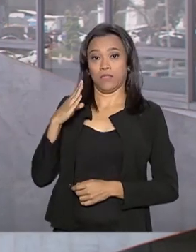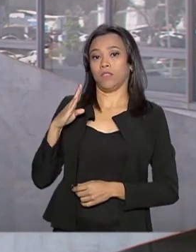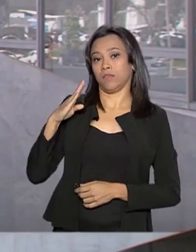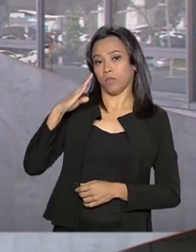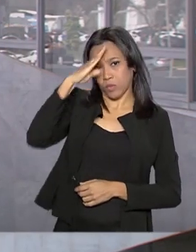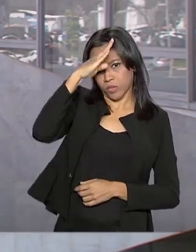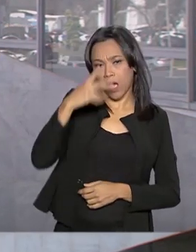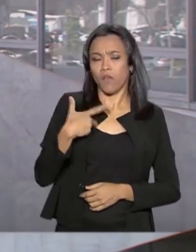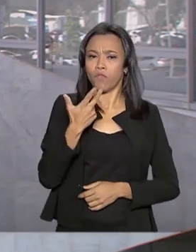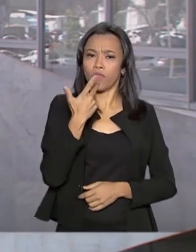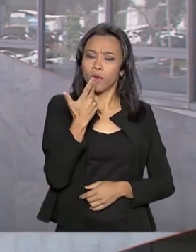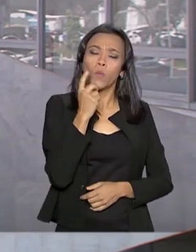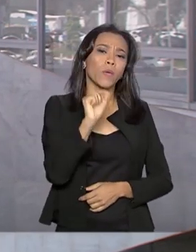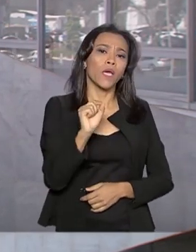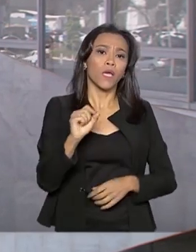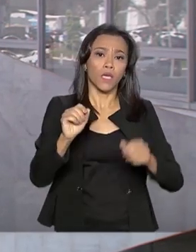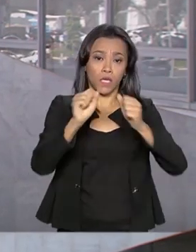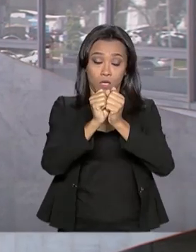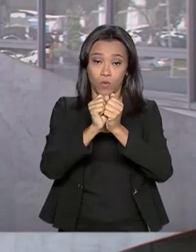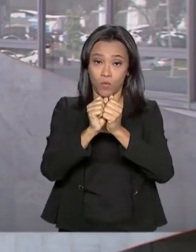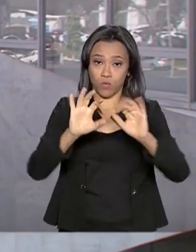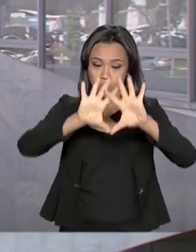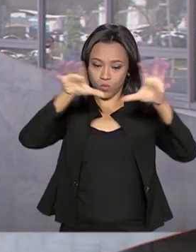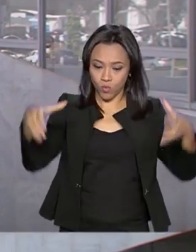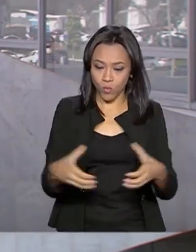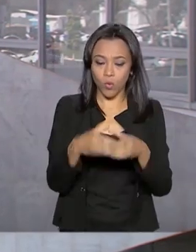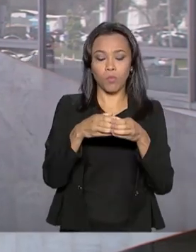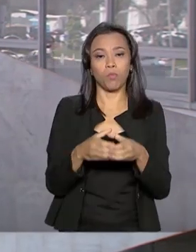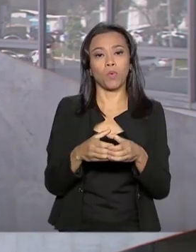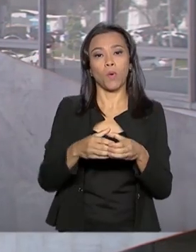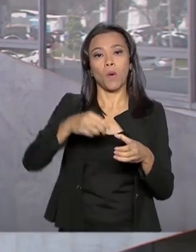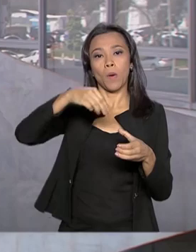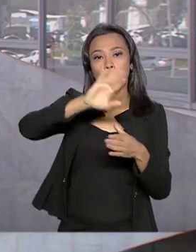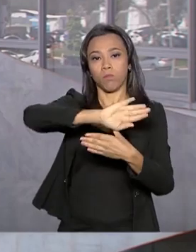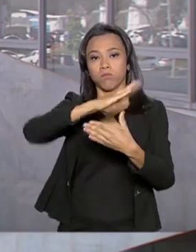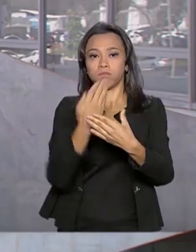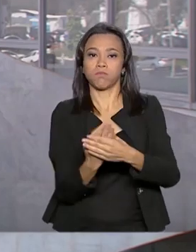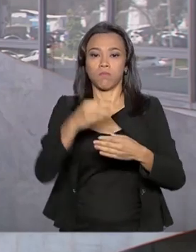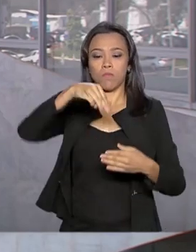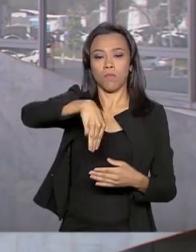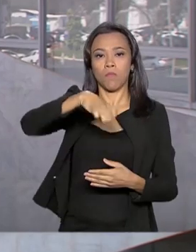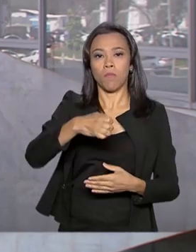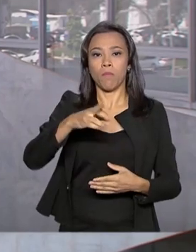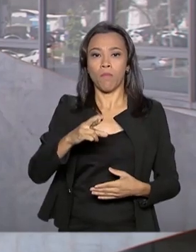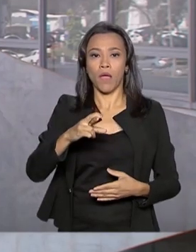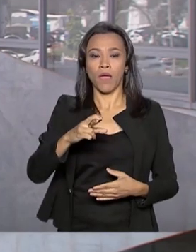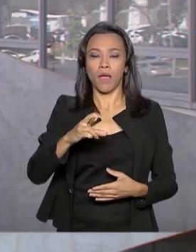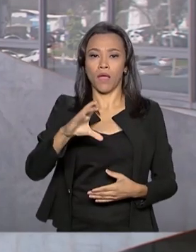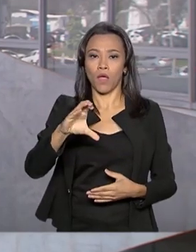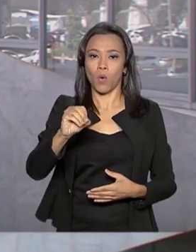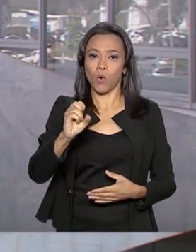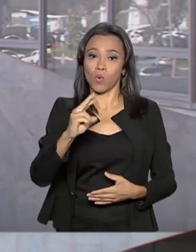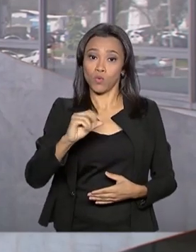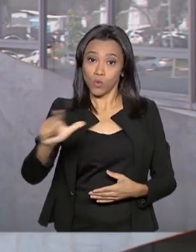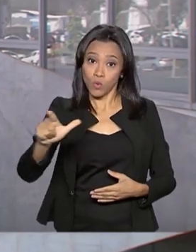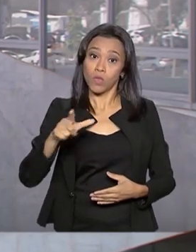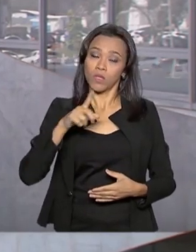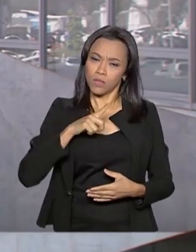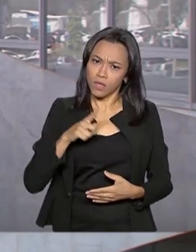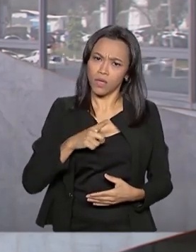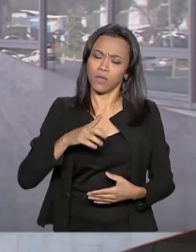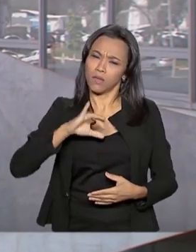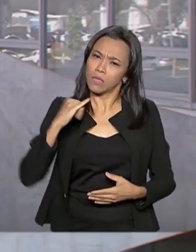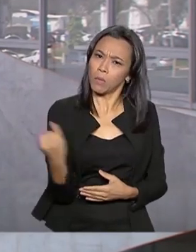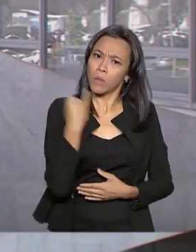defendeu que o Mercosul, um bloco que reúne países sul-americanos, seja mais enxuto para ganhar relevância